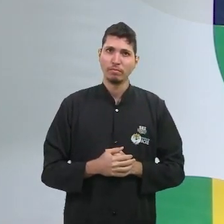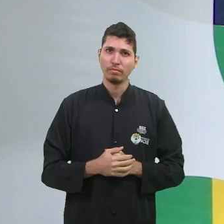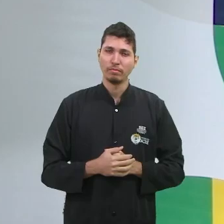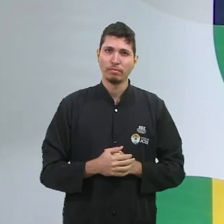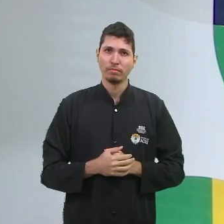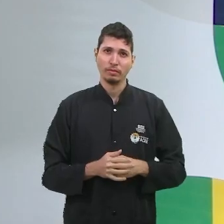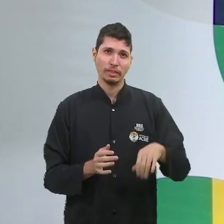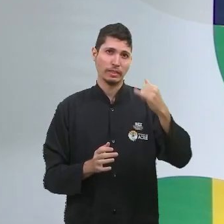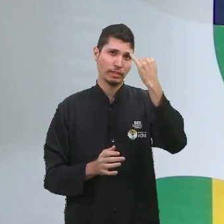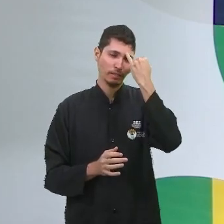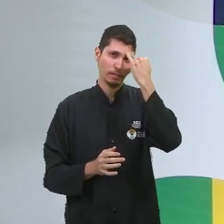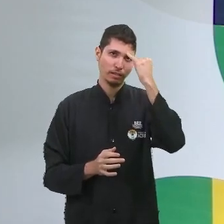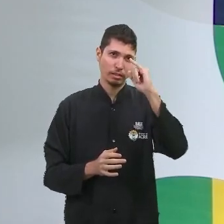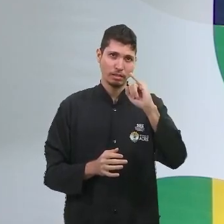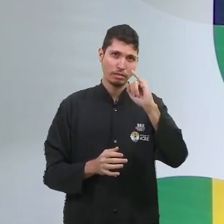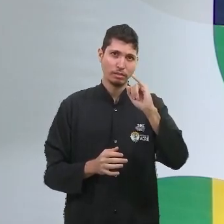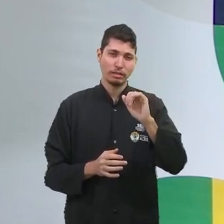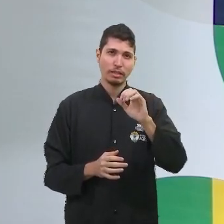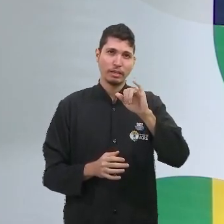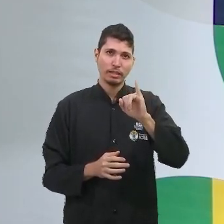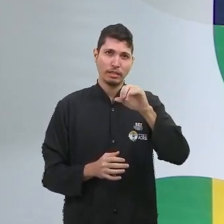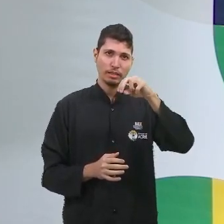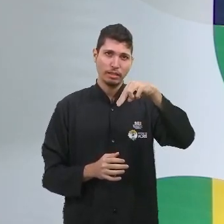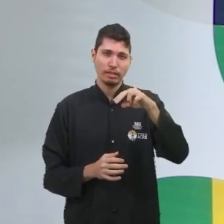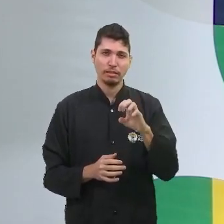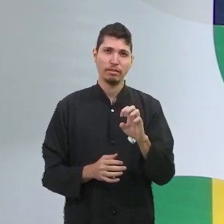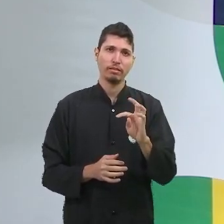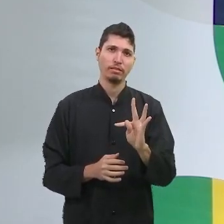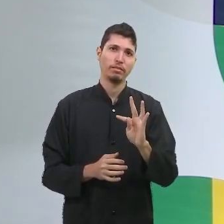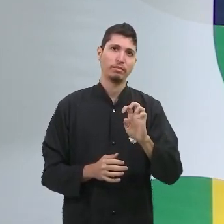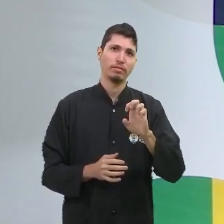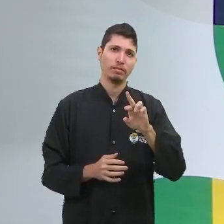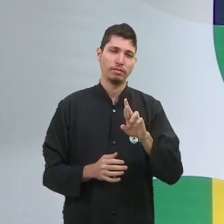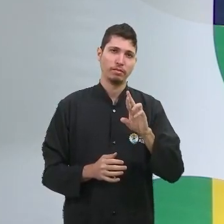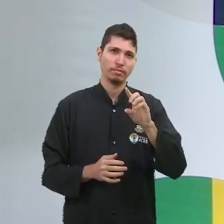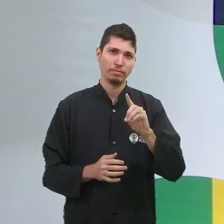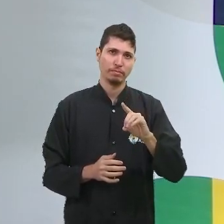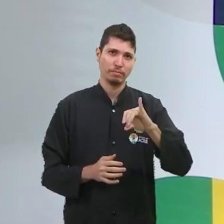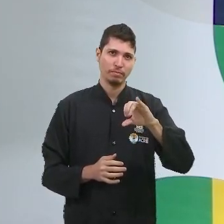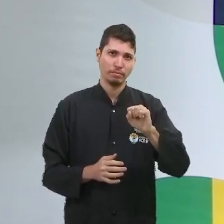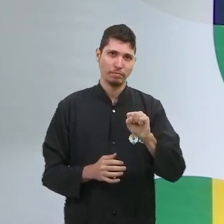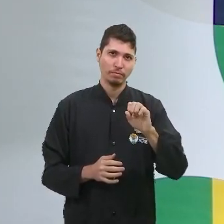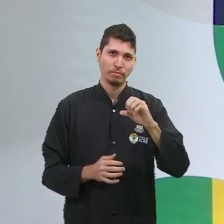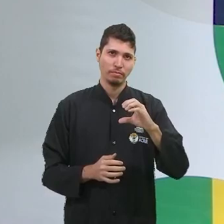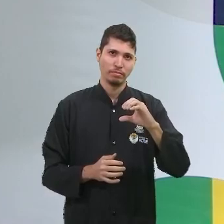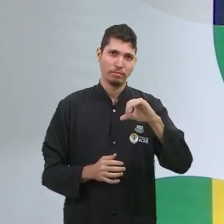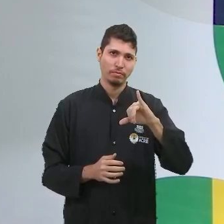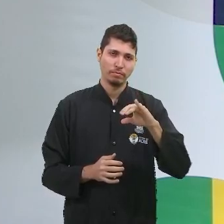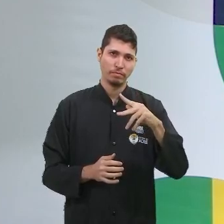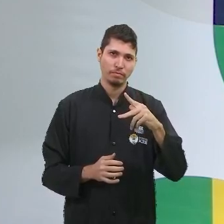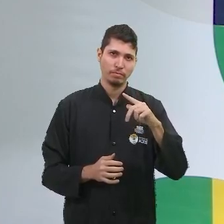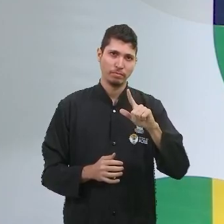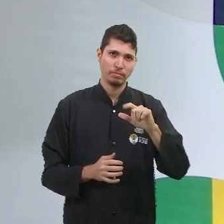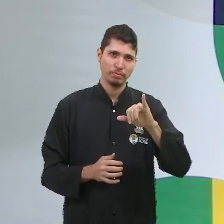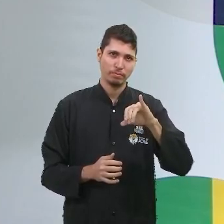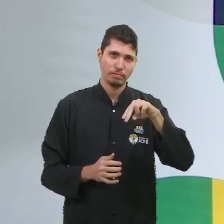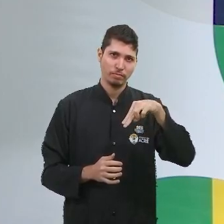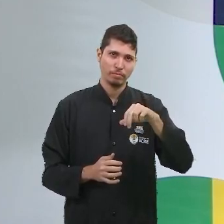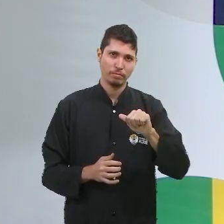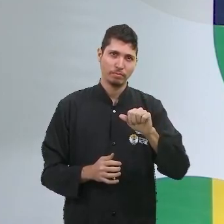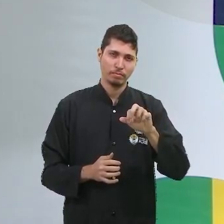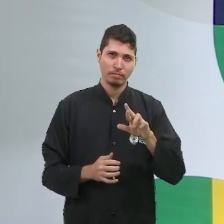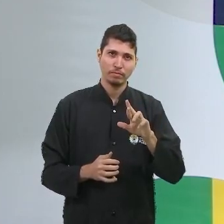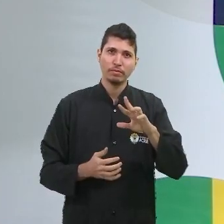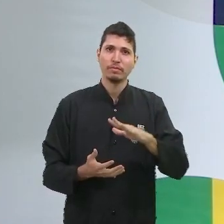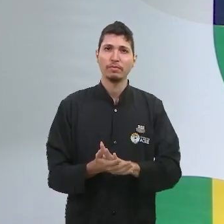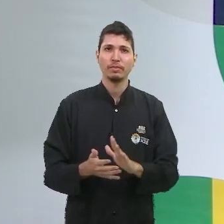visão interdisciplinar, acabar combinando os objetos de conhecimento das